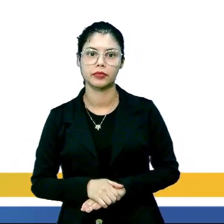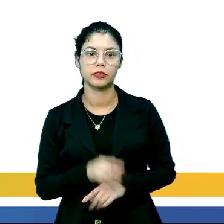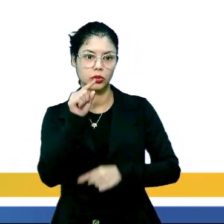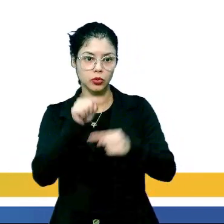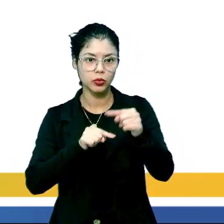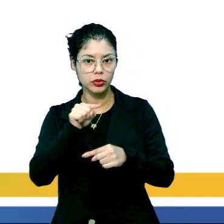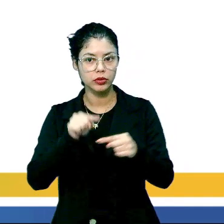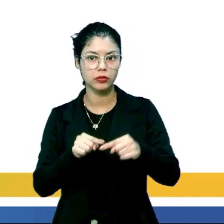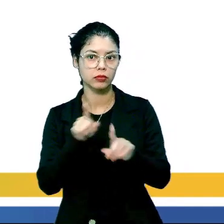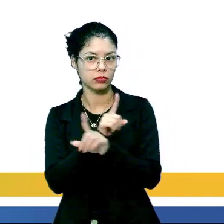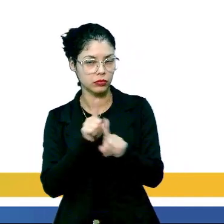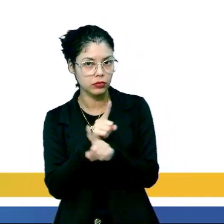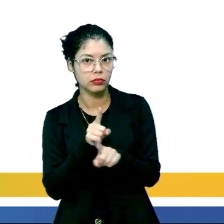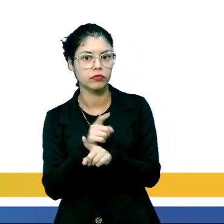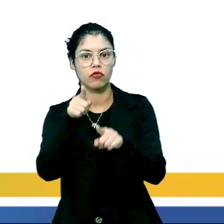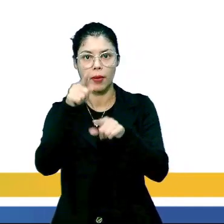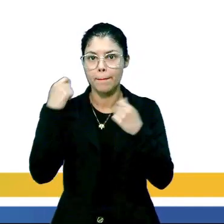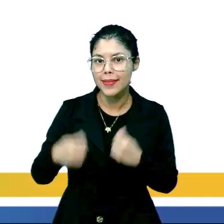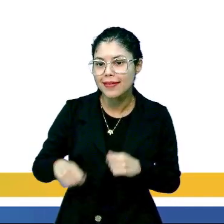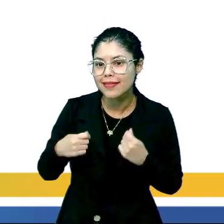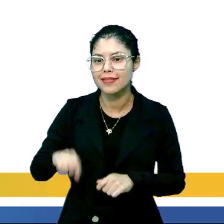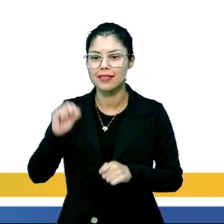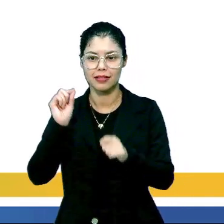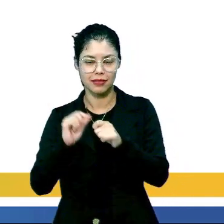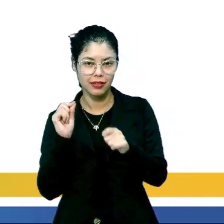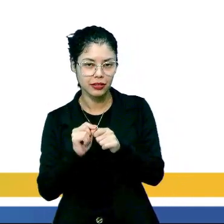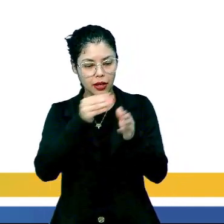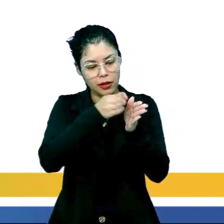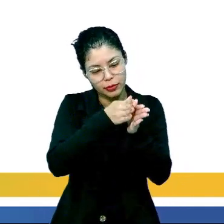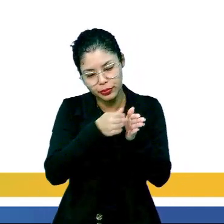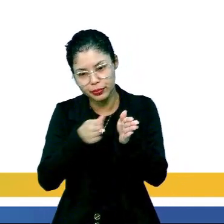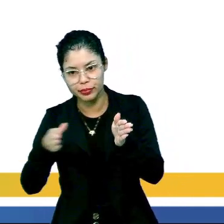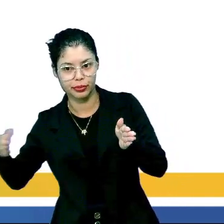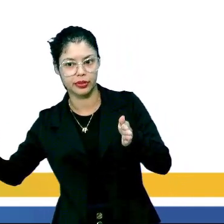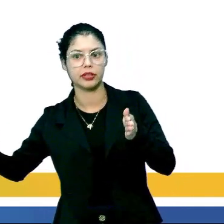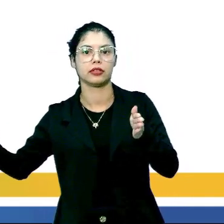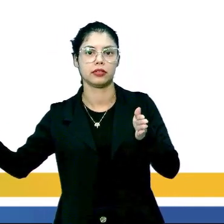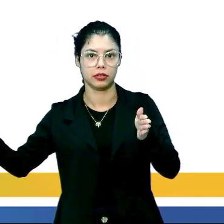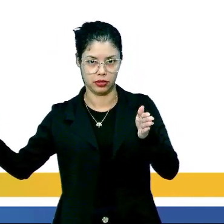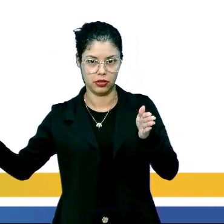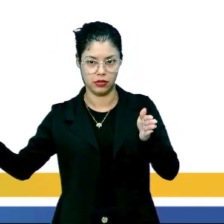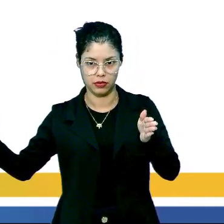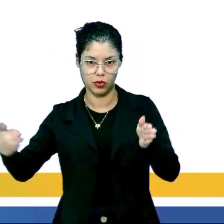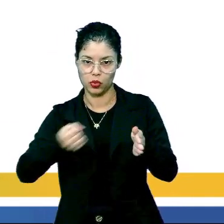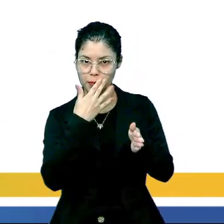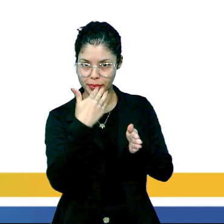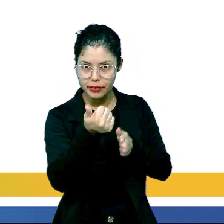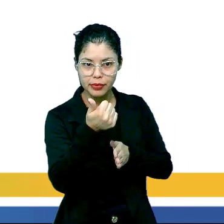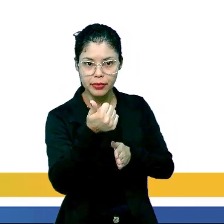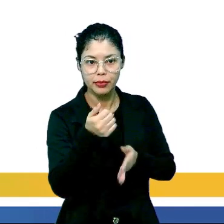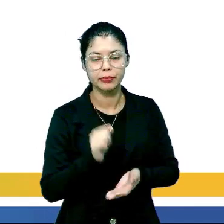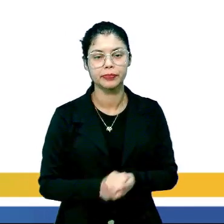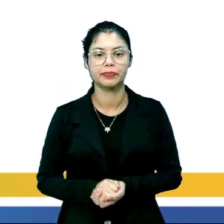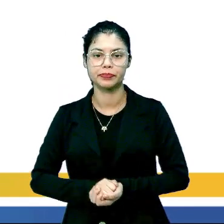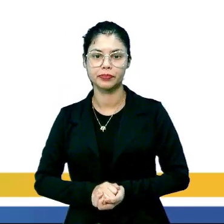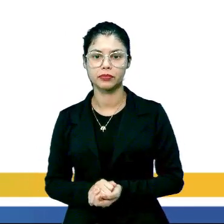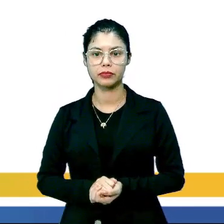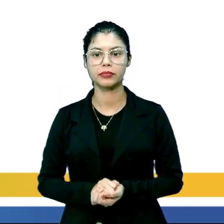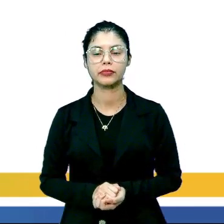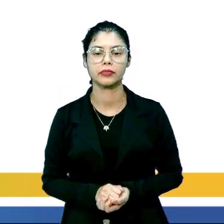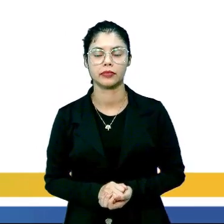dividir, tá, gente? Você precisa fazer as decomposições sucessivas. Tudo bem? Então, vamos seguir.